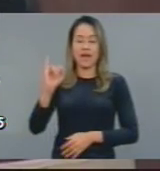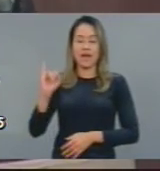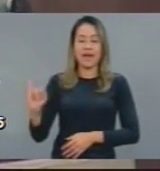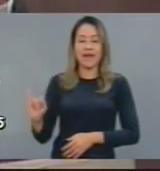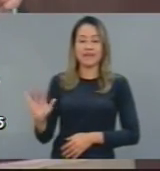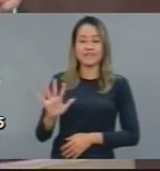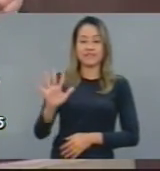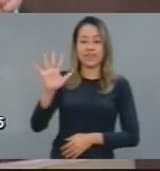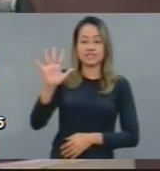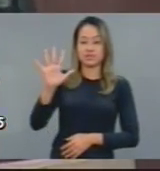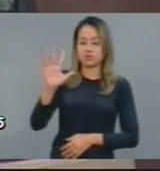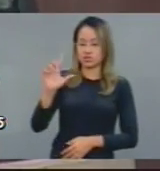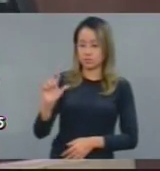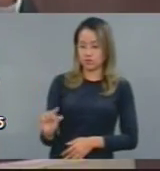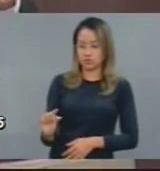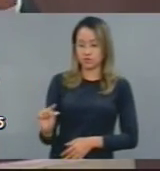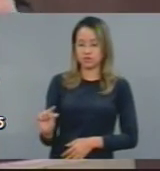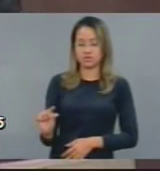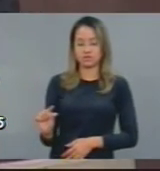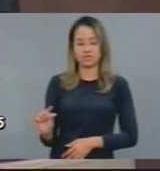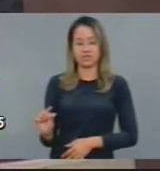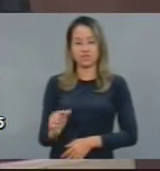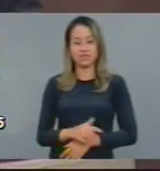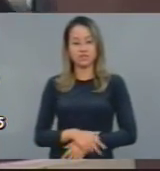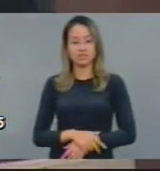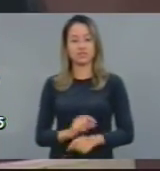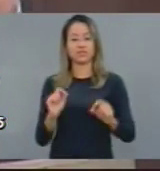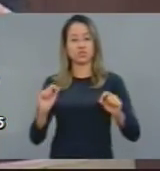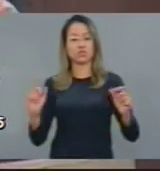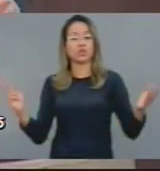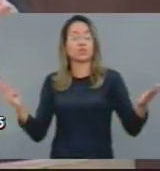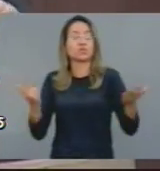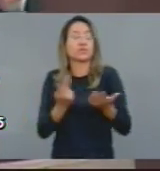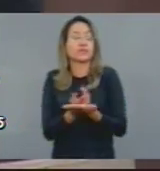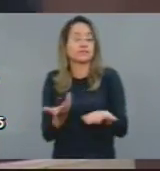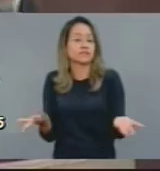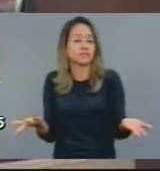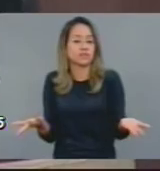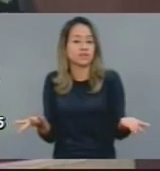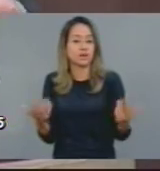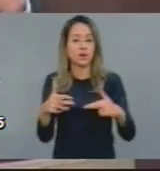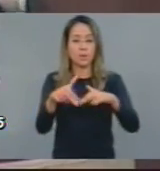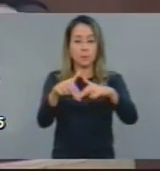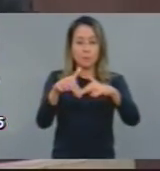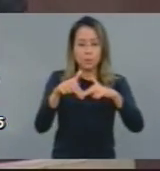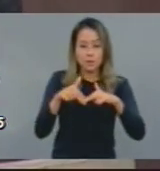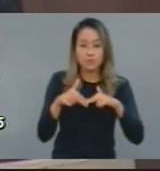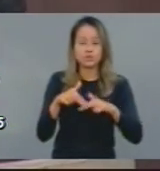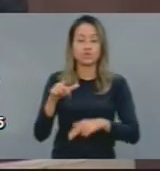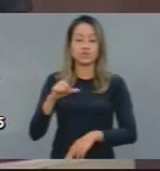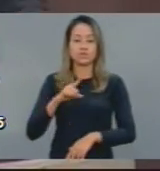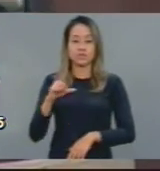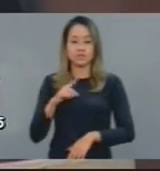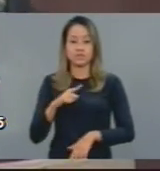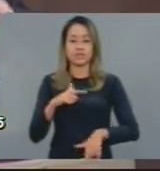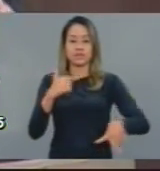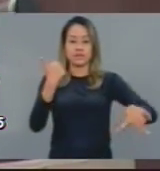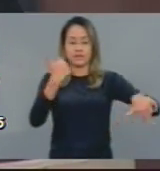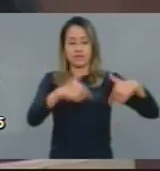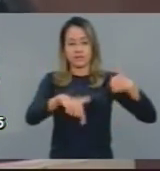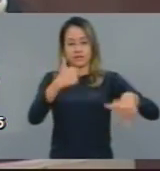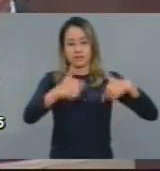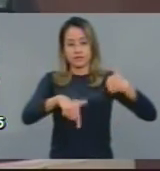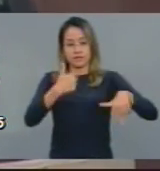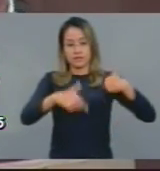Essas medidas são medidas recessivas. É por isso que está tendo crescimento do desemprego. Porque